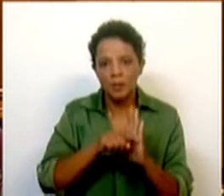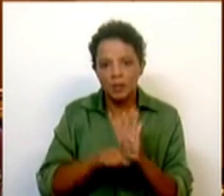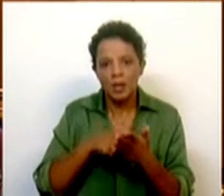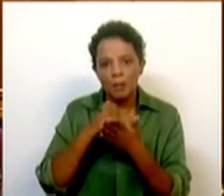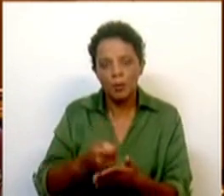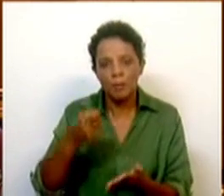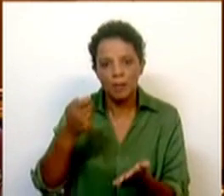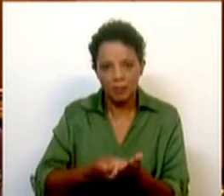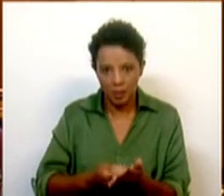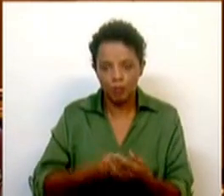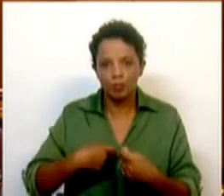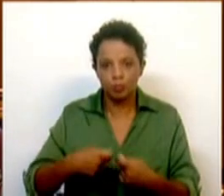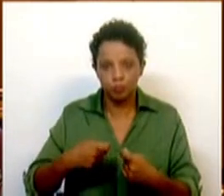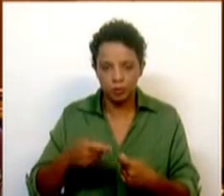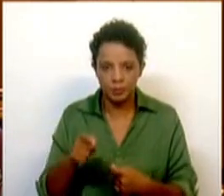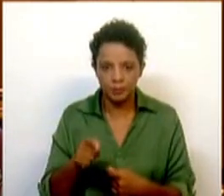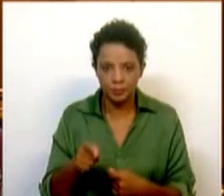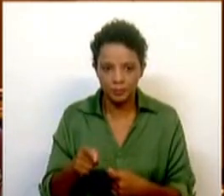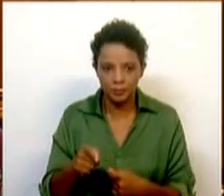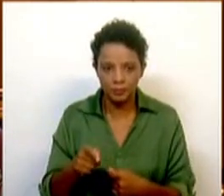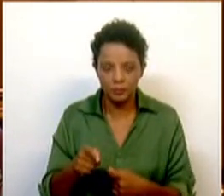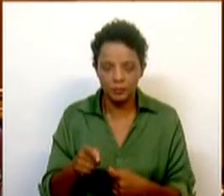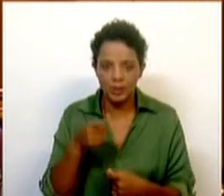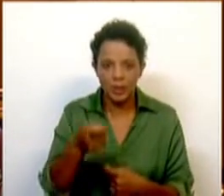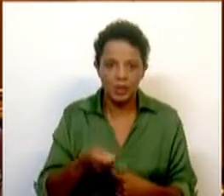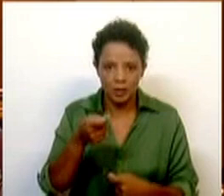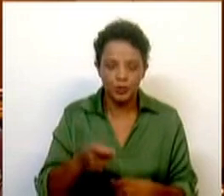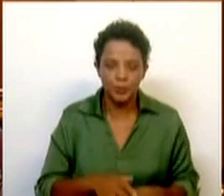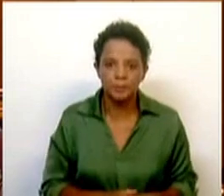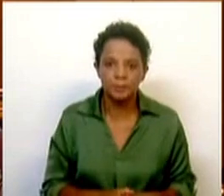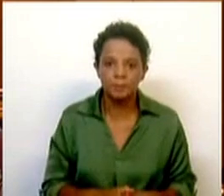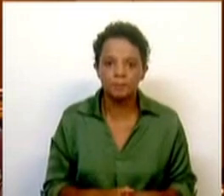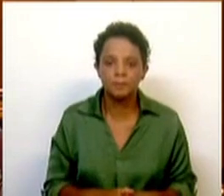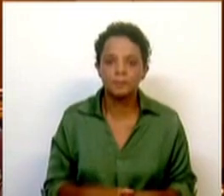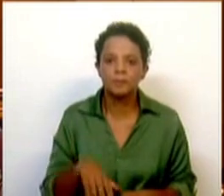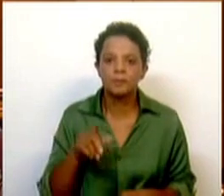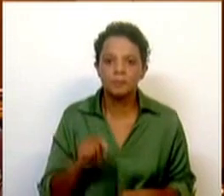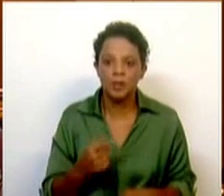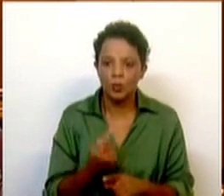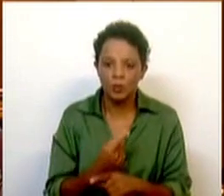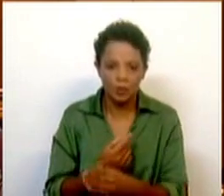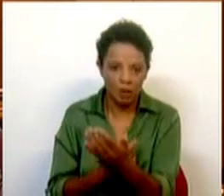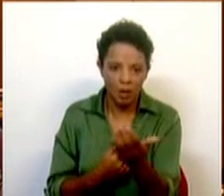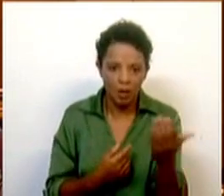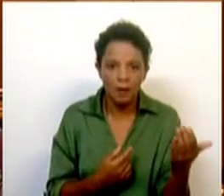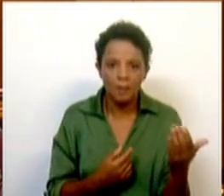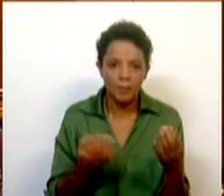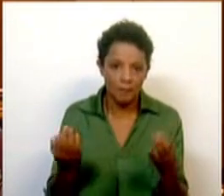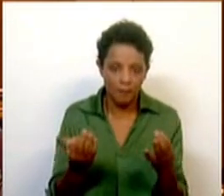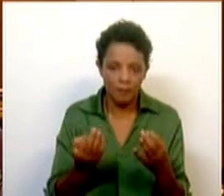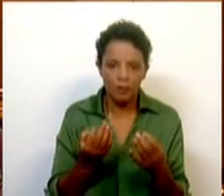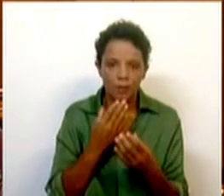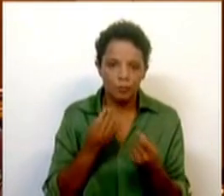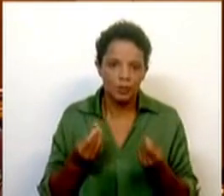de apoio ao pagamento do custo com as rendas. Ao nível do aumento da oferta, temos de facto